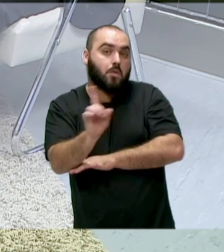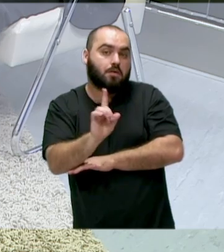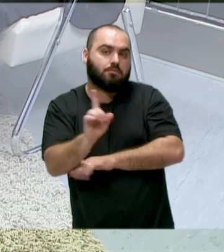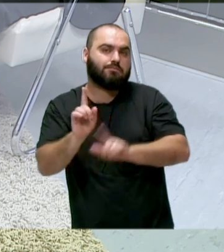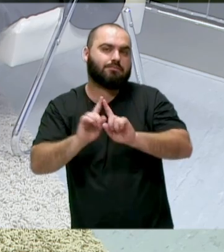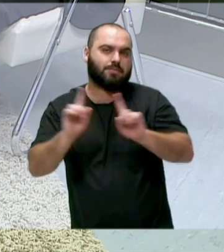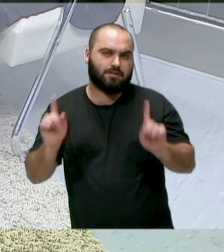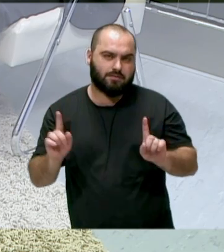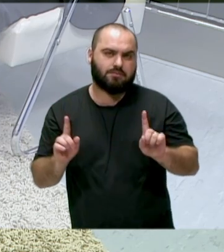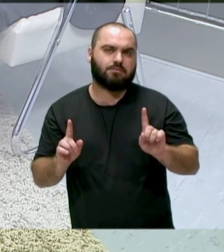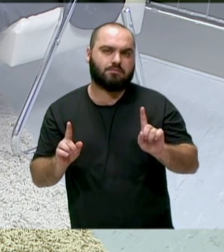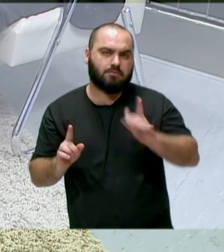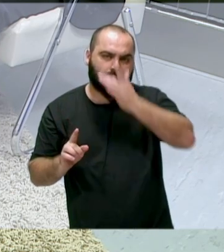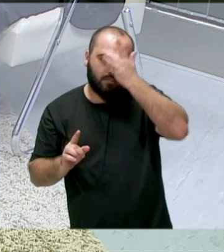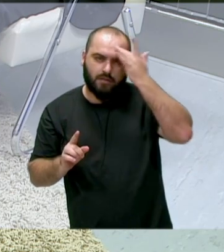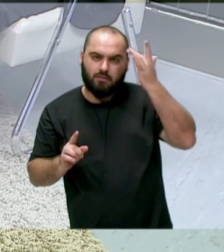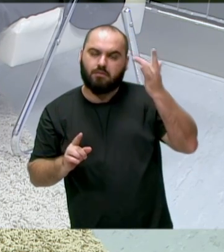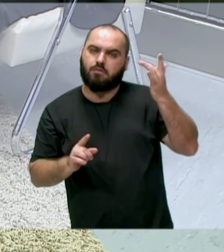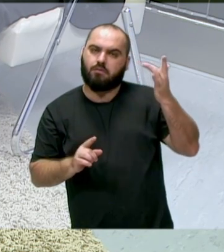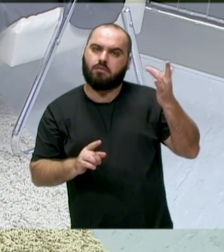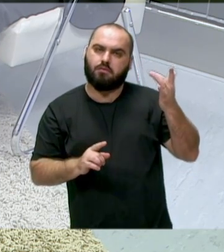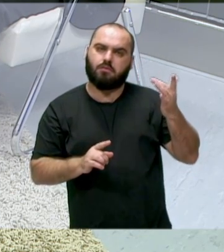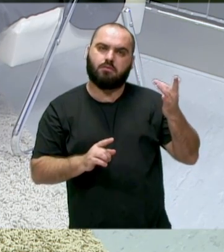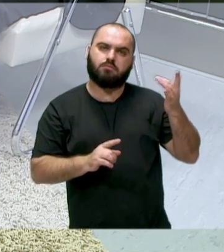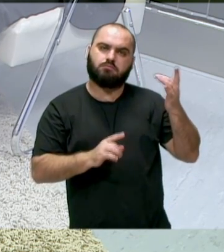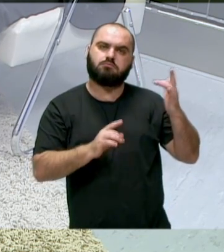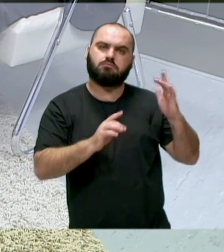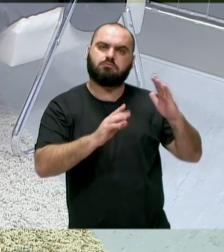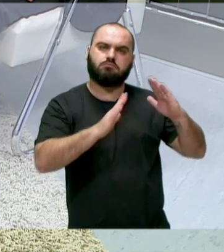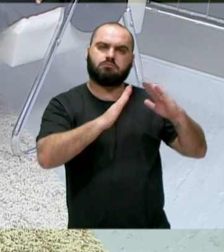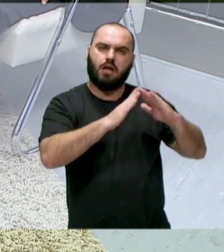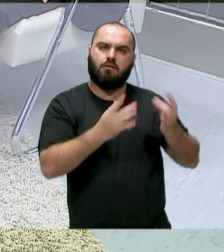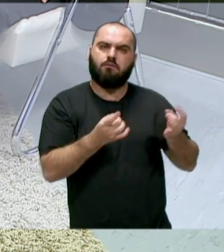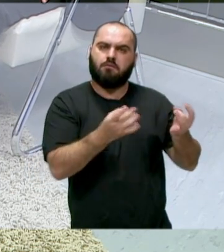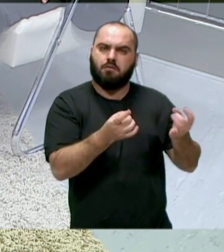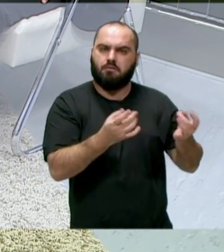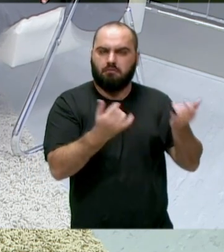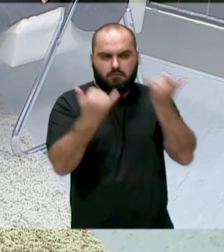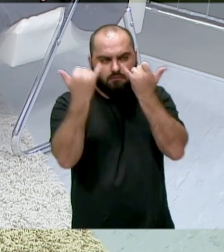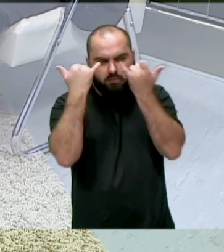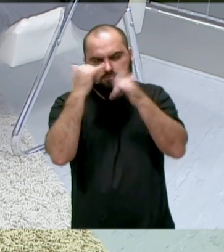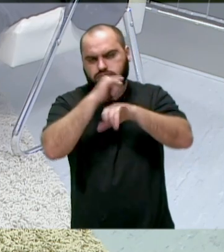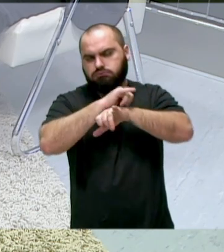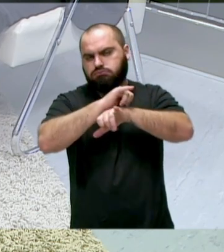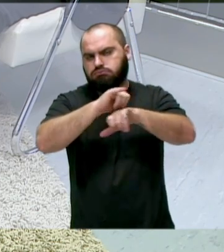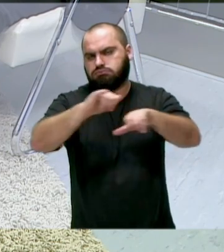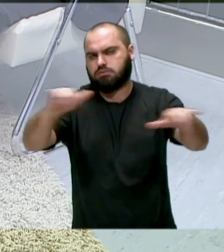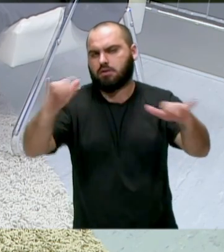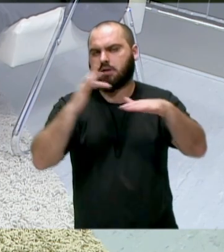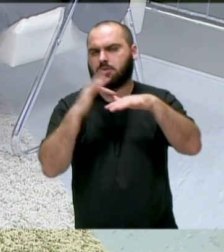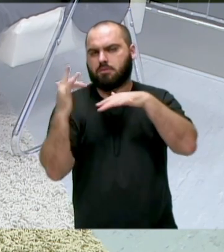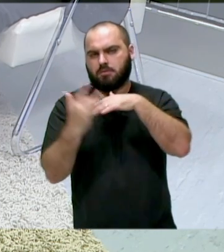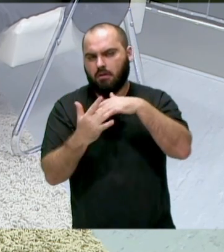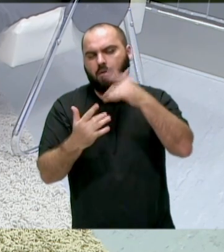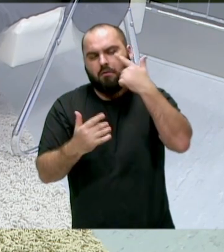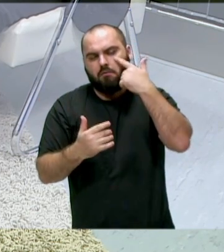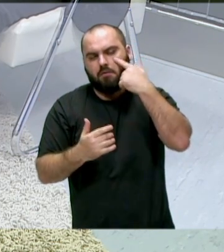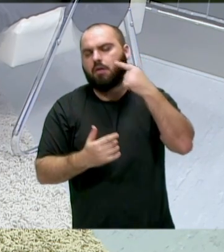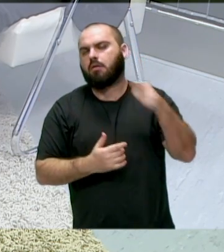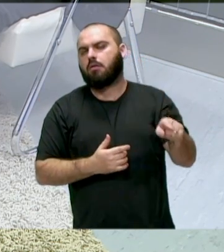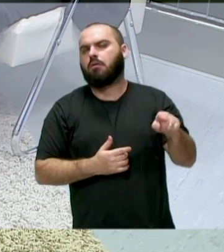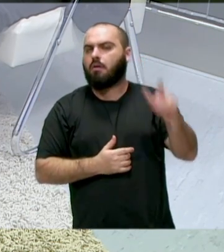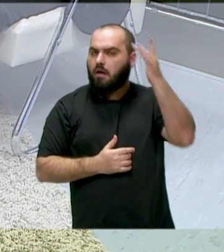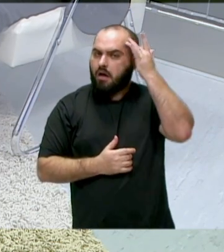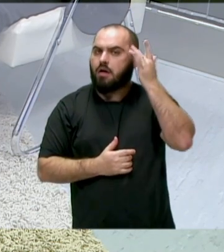aí, os próprios corretores hoje, as imobiliárias e também a informação hoje está em, hoje todo mundo tem rede social, tem acesso, né? Mas eu